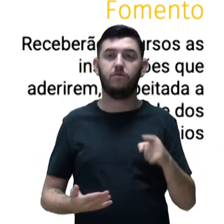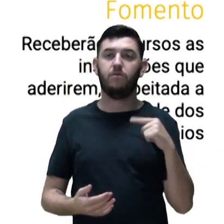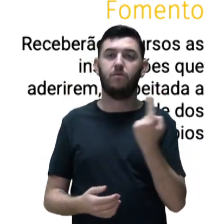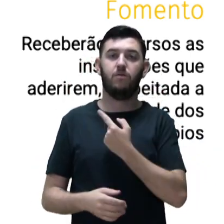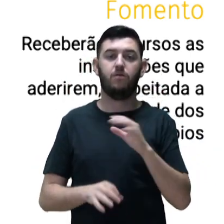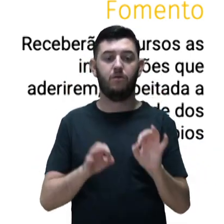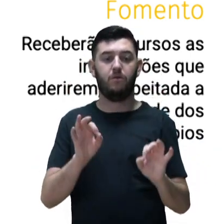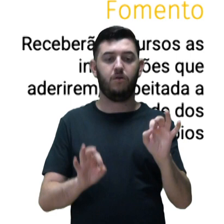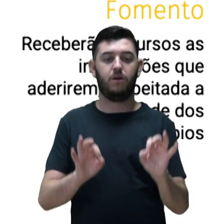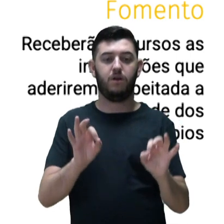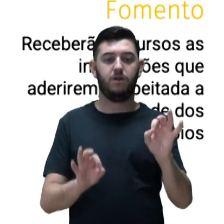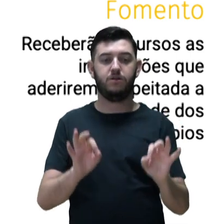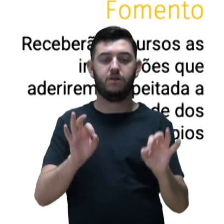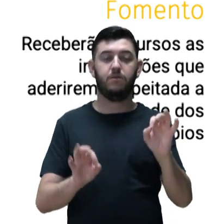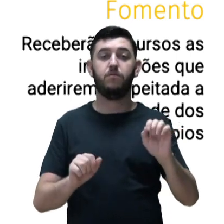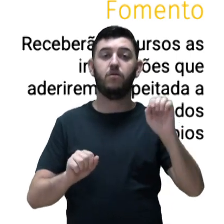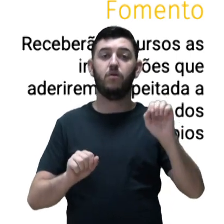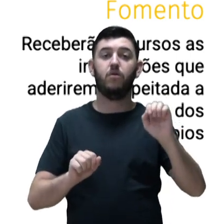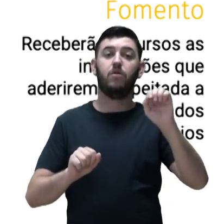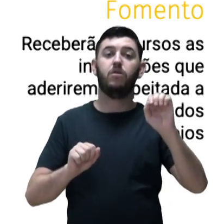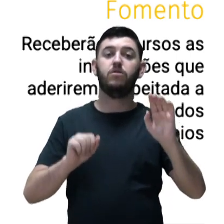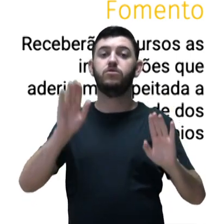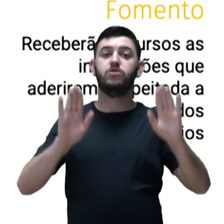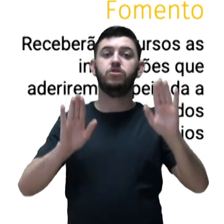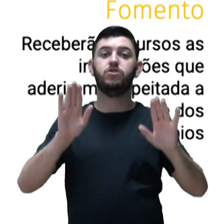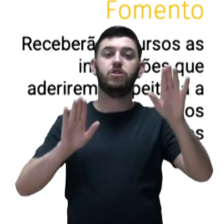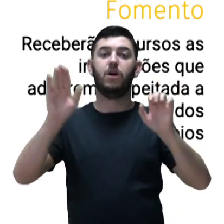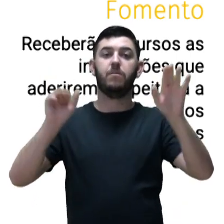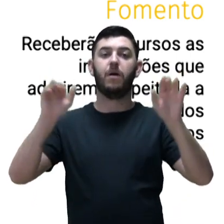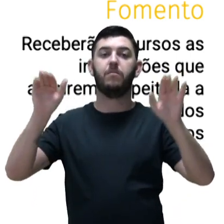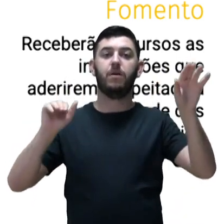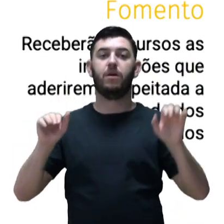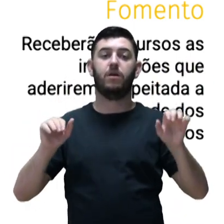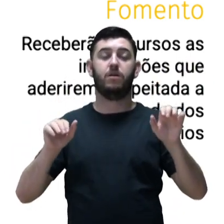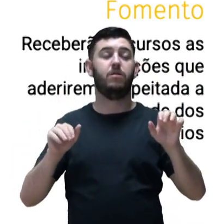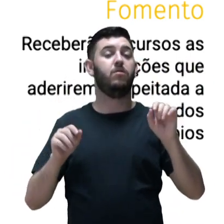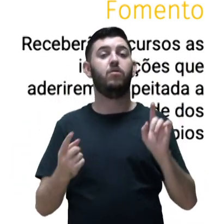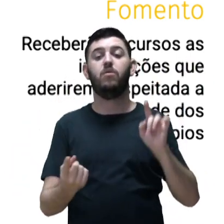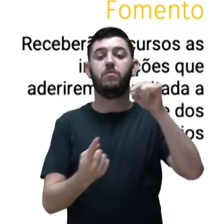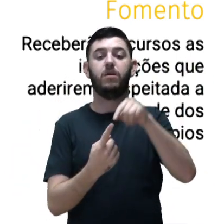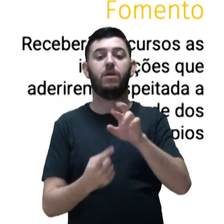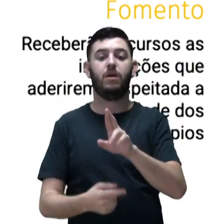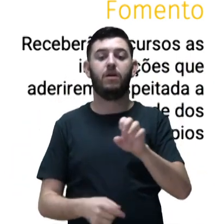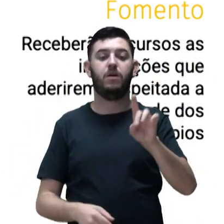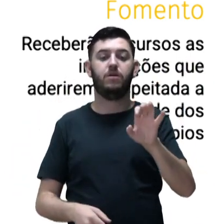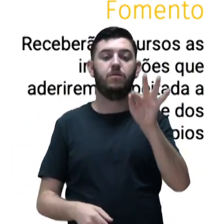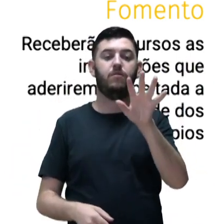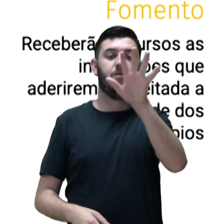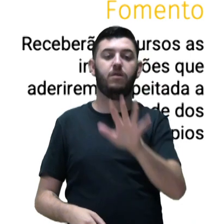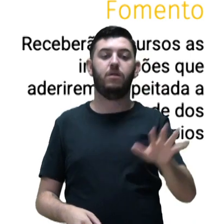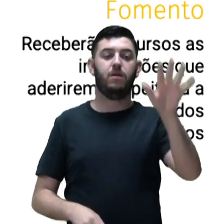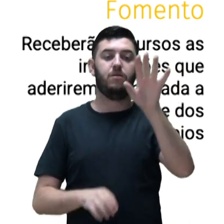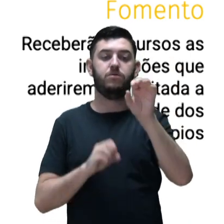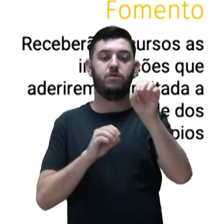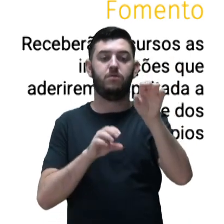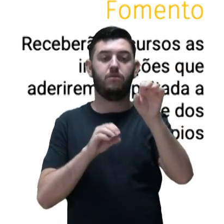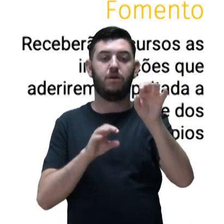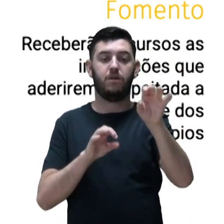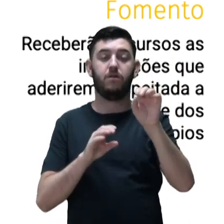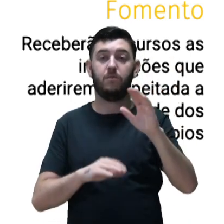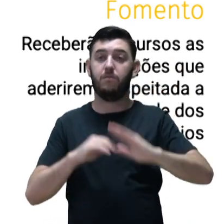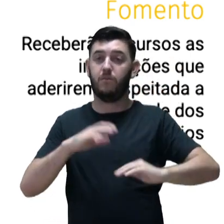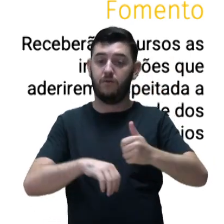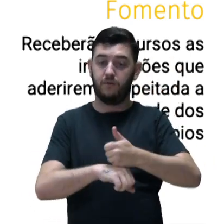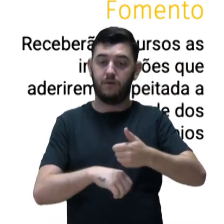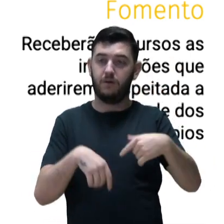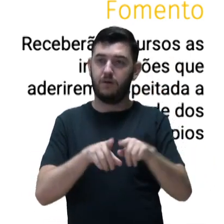público para contar com a participação de instituições das redes federais de educação profissional e tecnológica. Aqui a